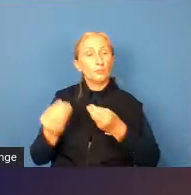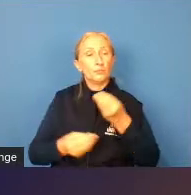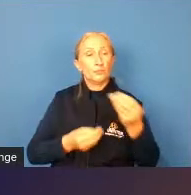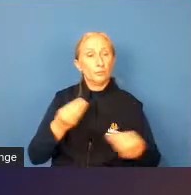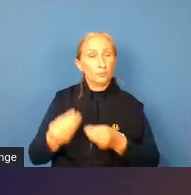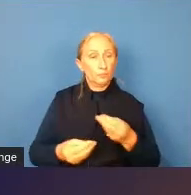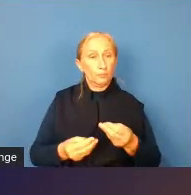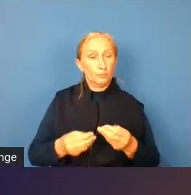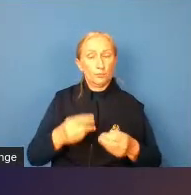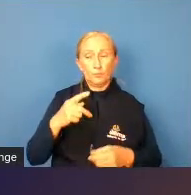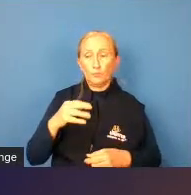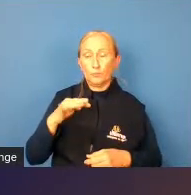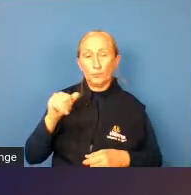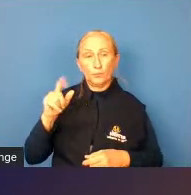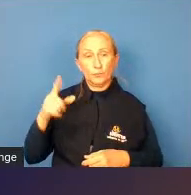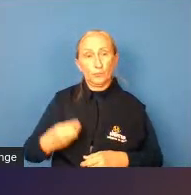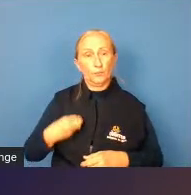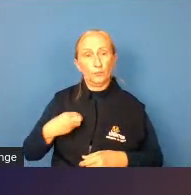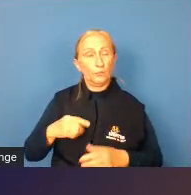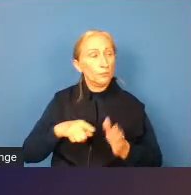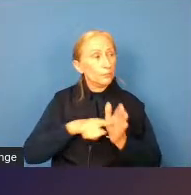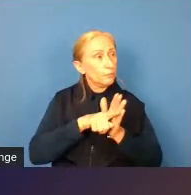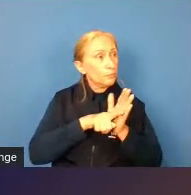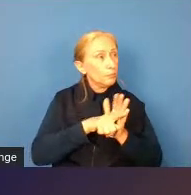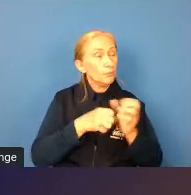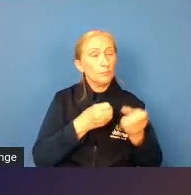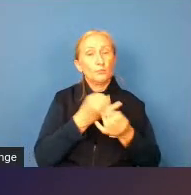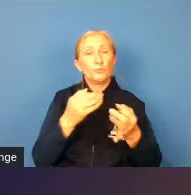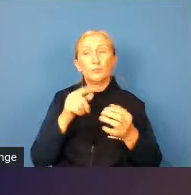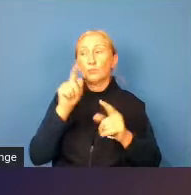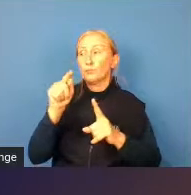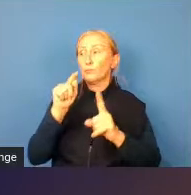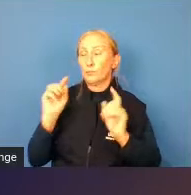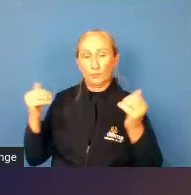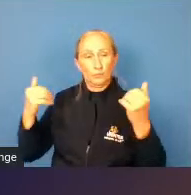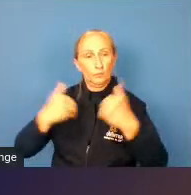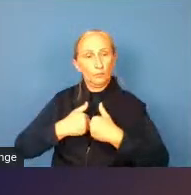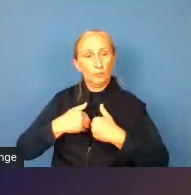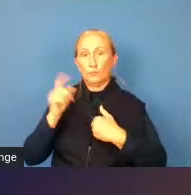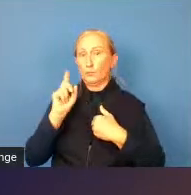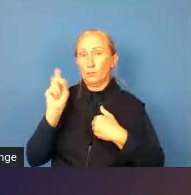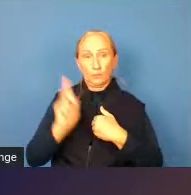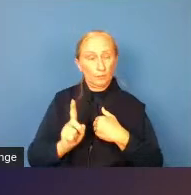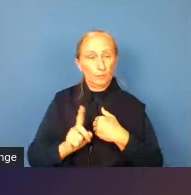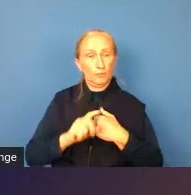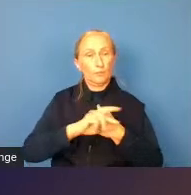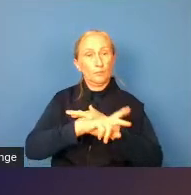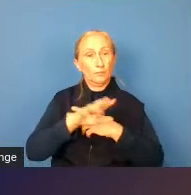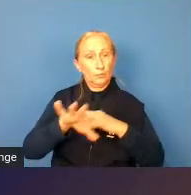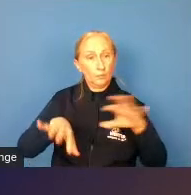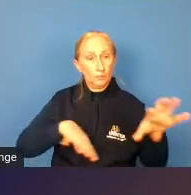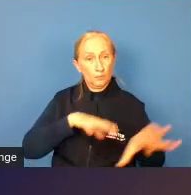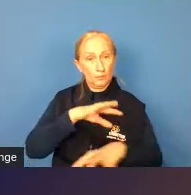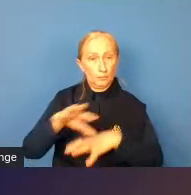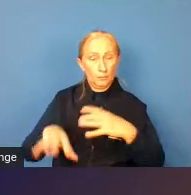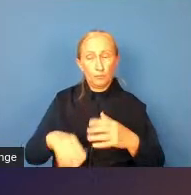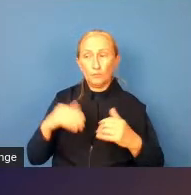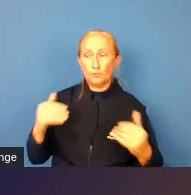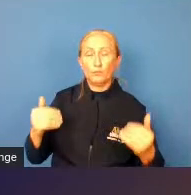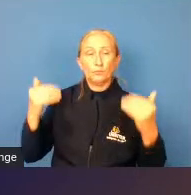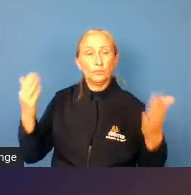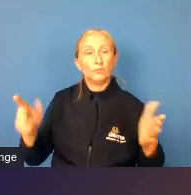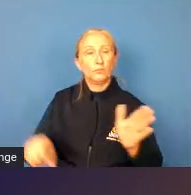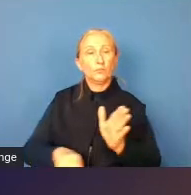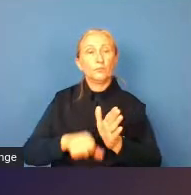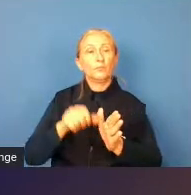da patologia que eles vão investigar para ver quanto quem é autista e quem não é entre esses ambientes externos veio